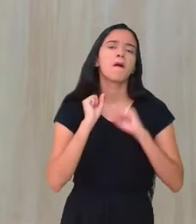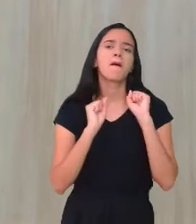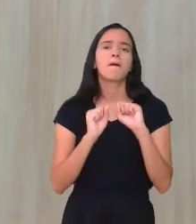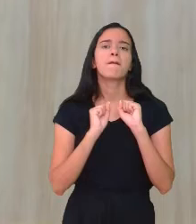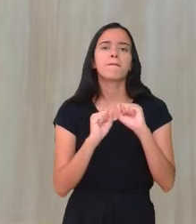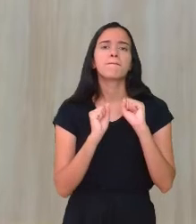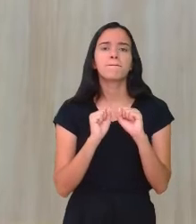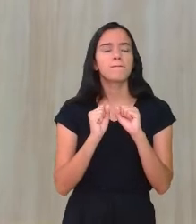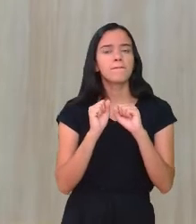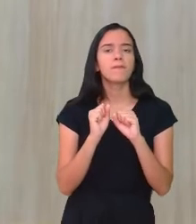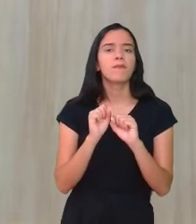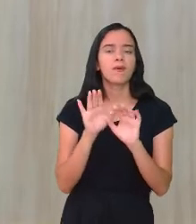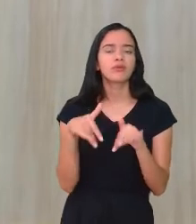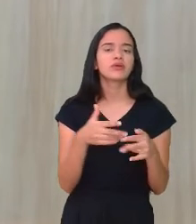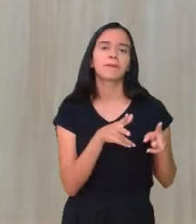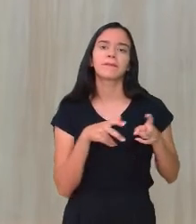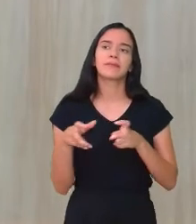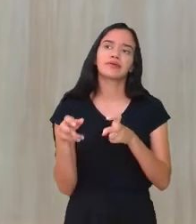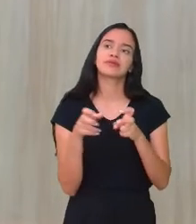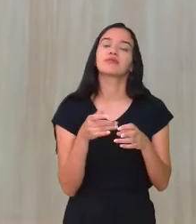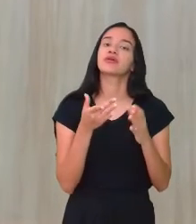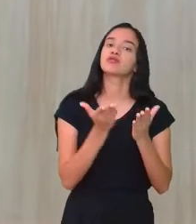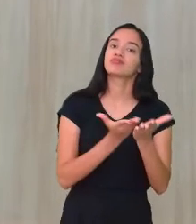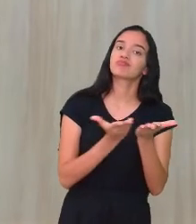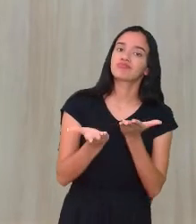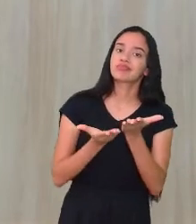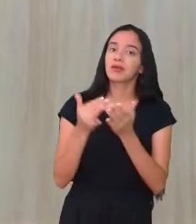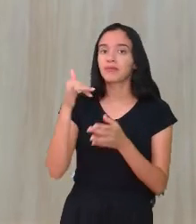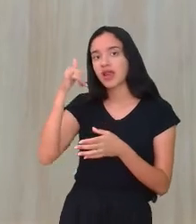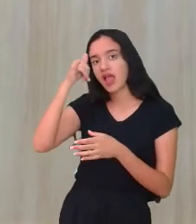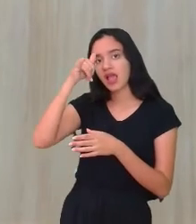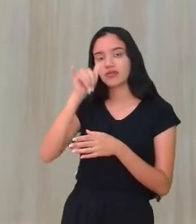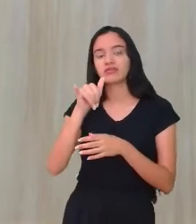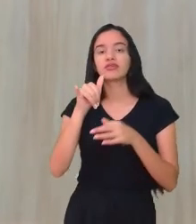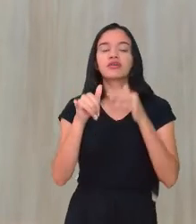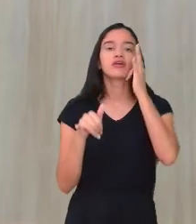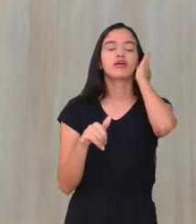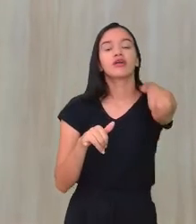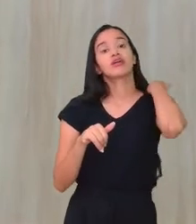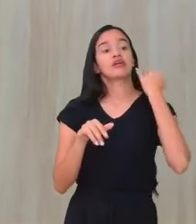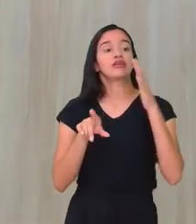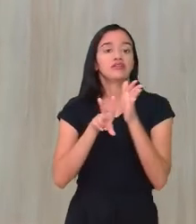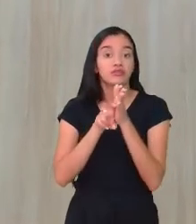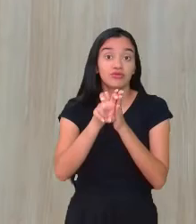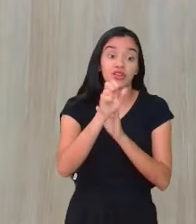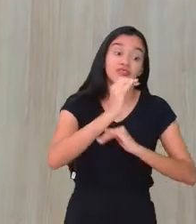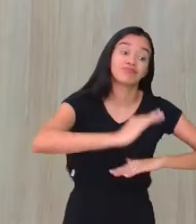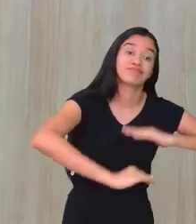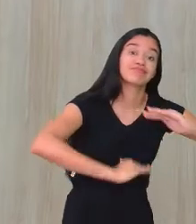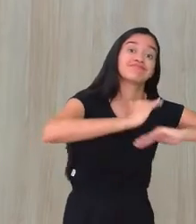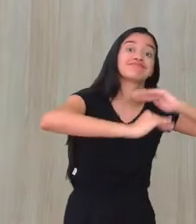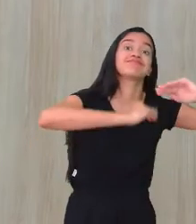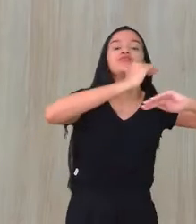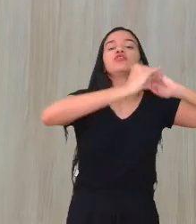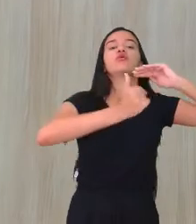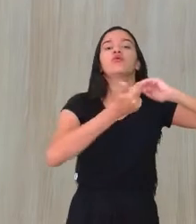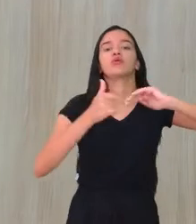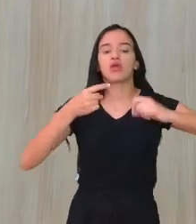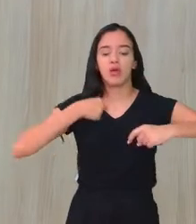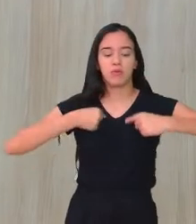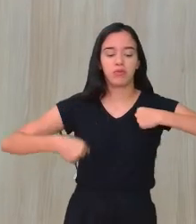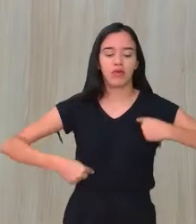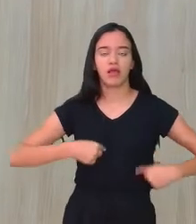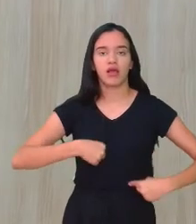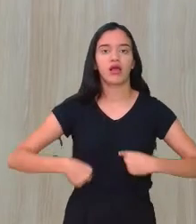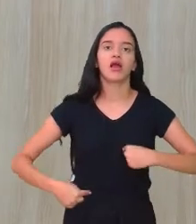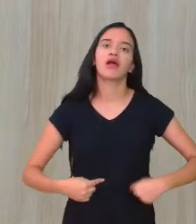determinar se está ou não para já entrar com tratamento para evitar que esse vírus ele desenvolva atingindo outros órgãos e